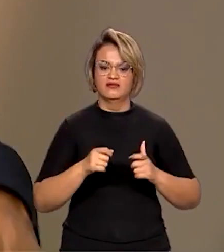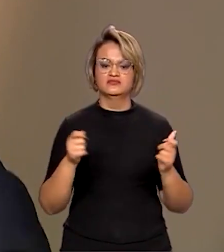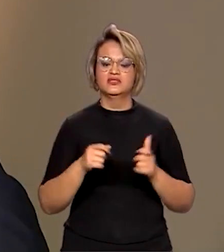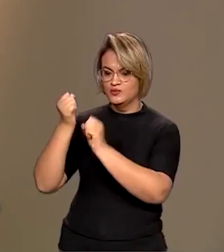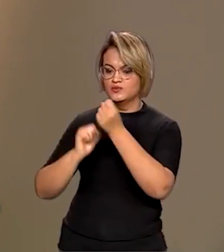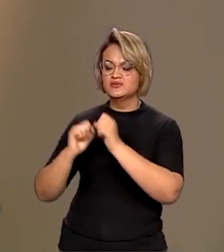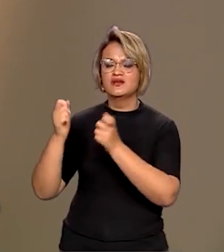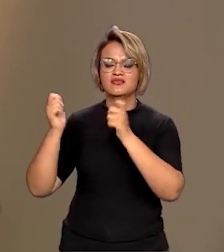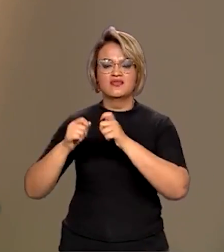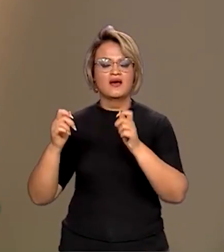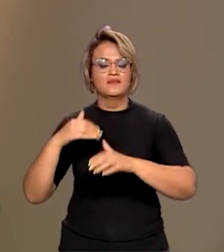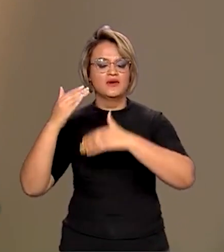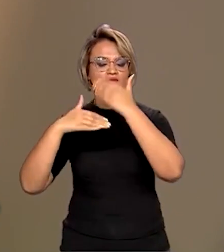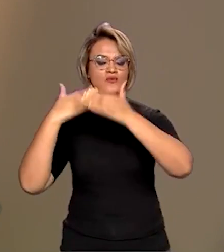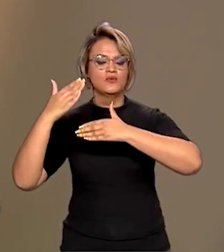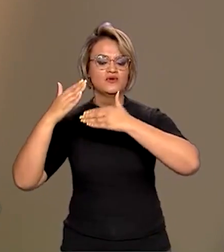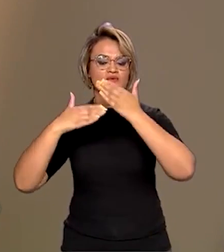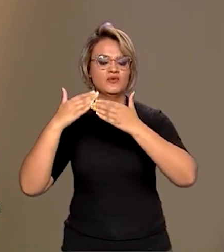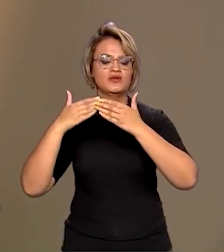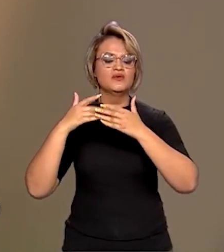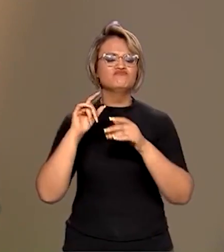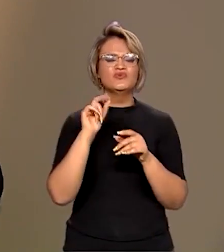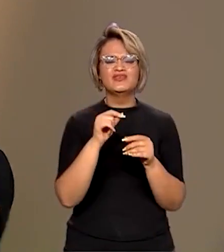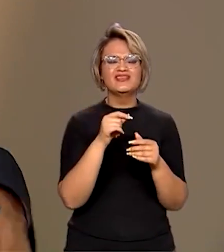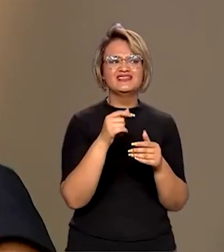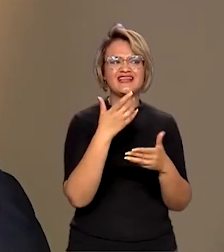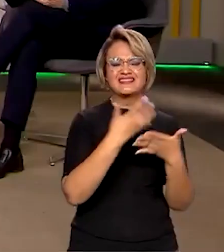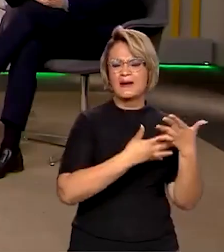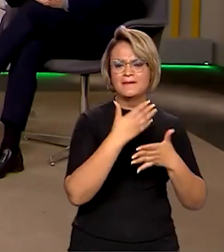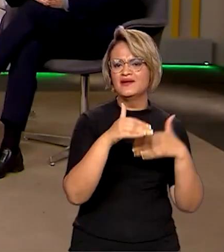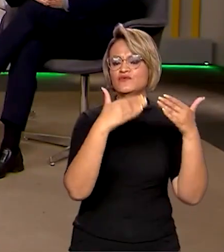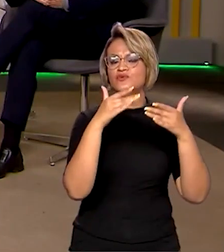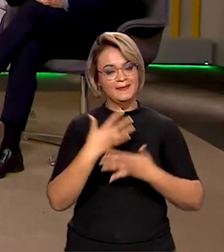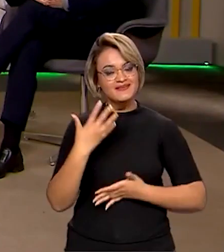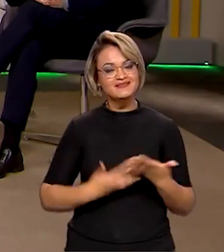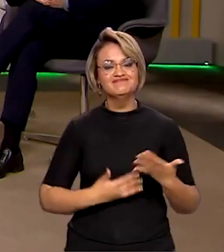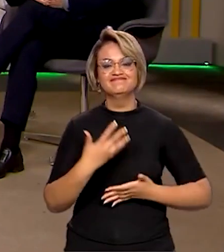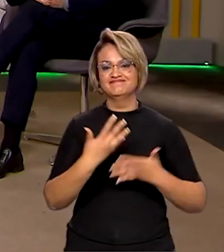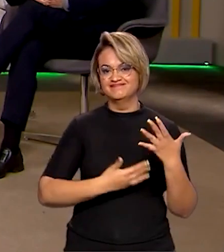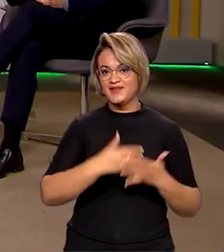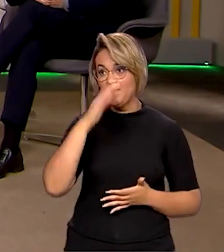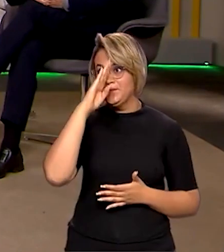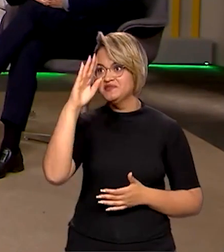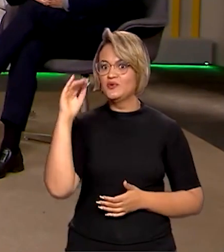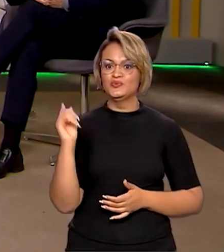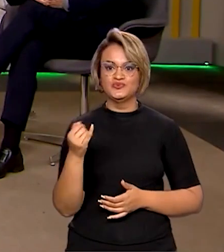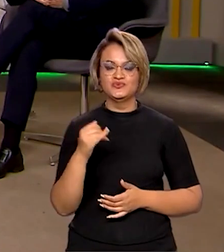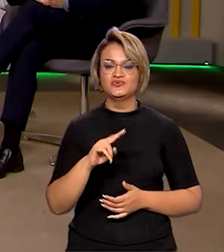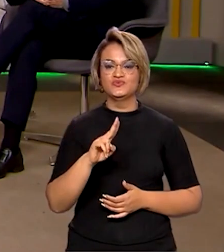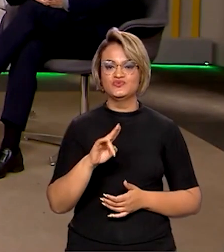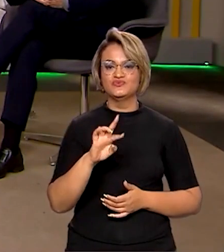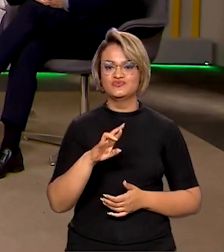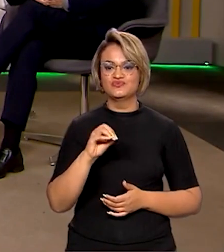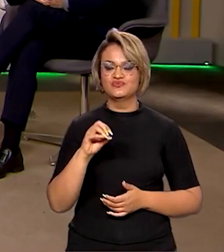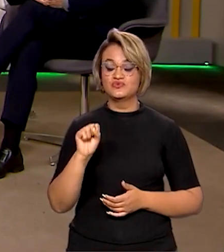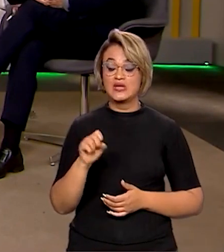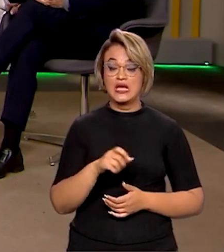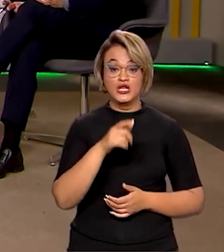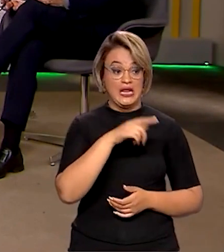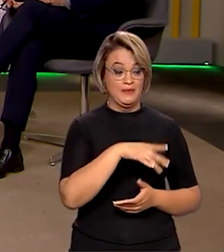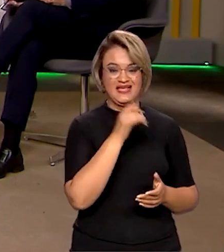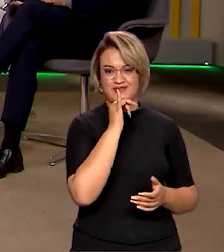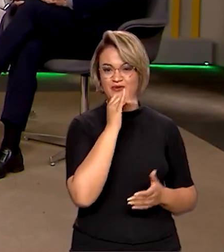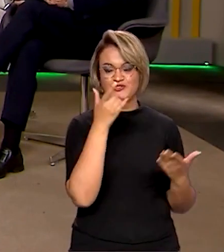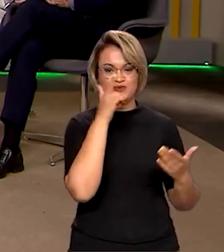preparar para isso. O que está inibindo que não tenha crescido mais ainda? Os juros. Nós chegamos a 1 milhão 23